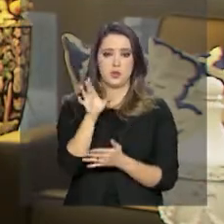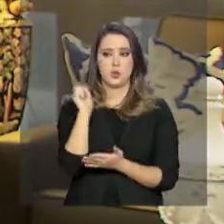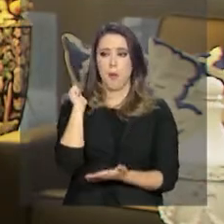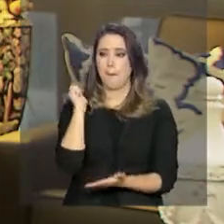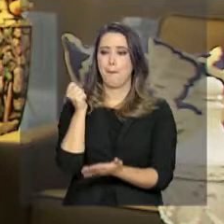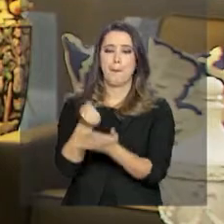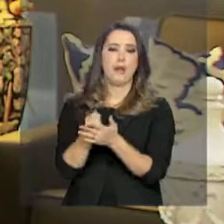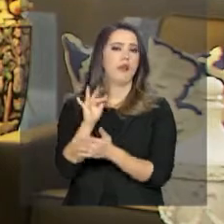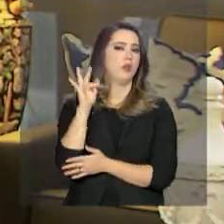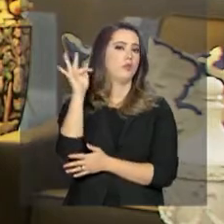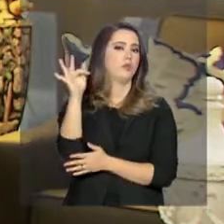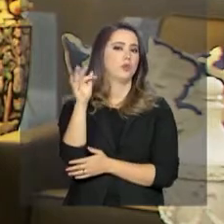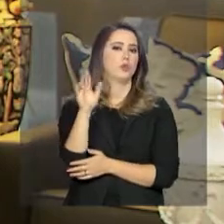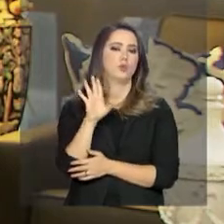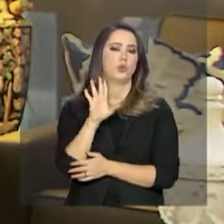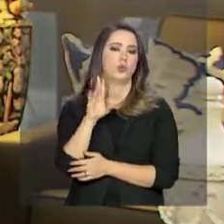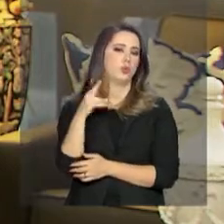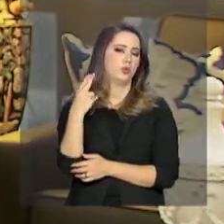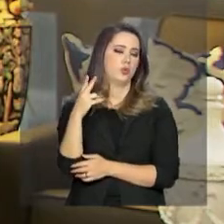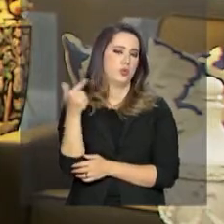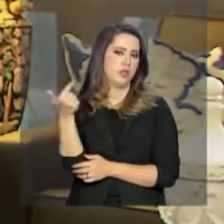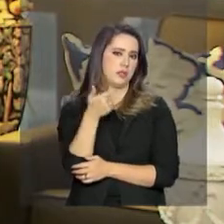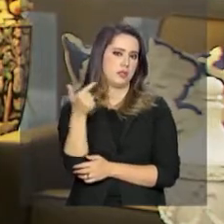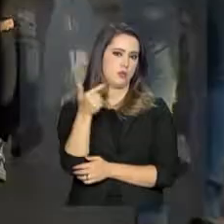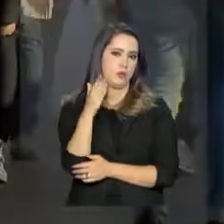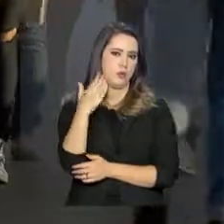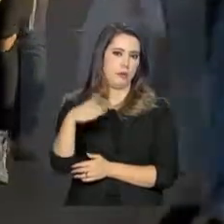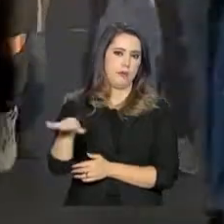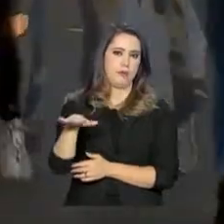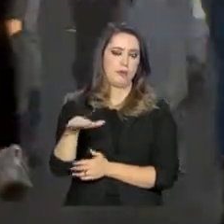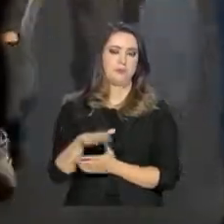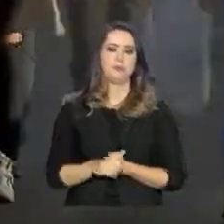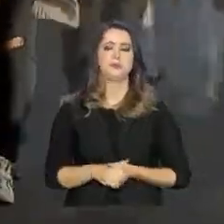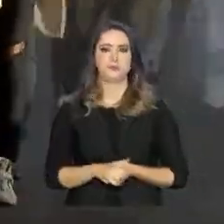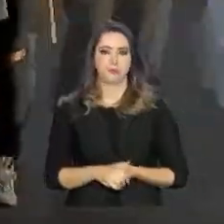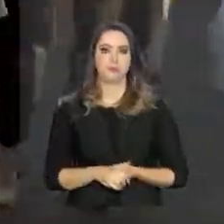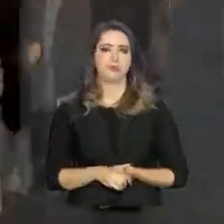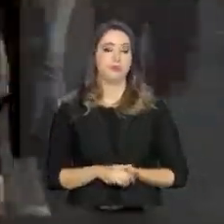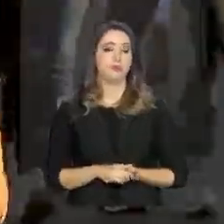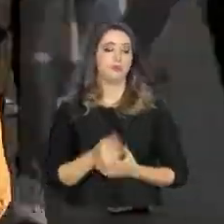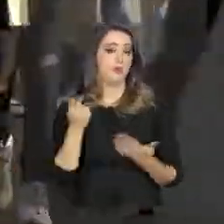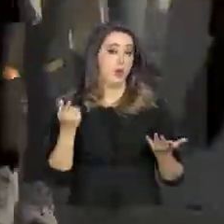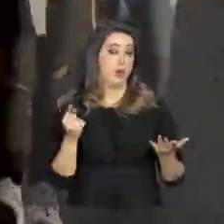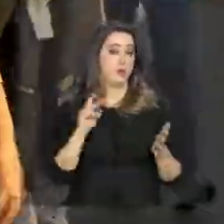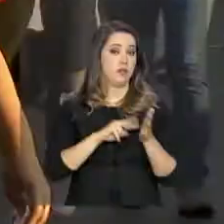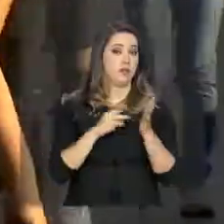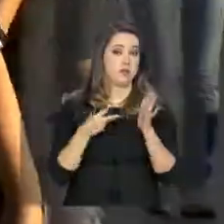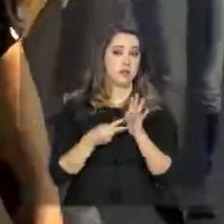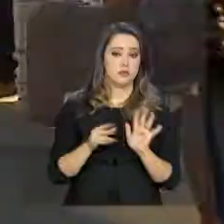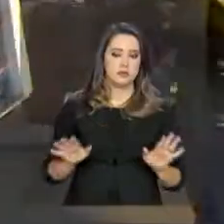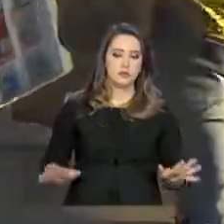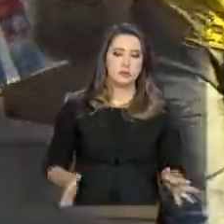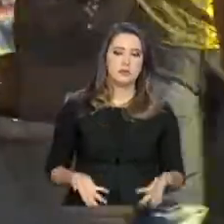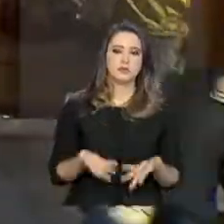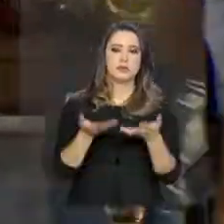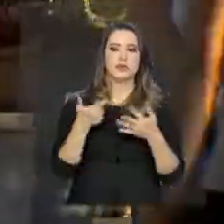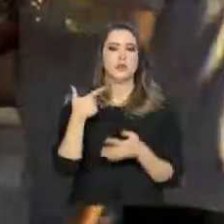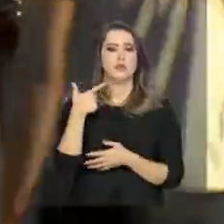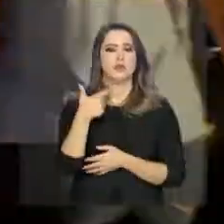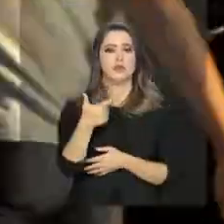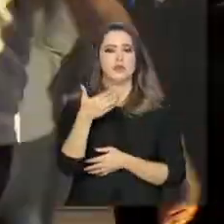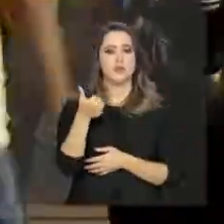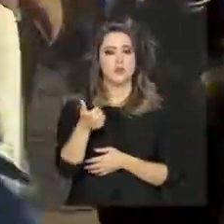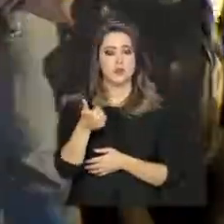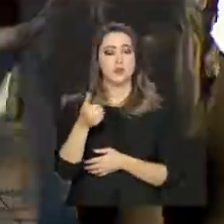incidir lá no final do ano, na segunda parcela. A medida, segundo o governo, deve representar uma injeção de 21